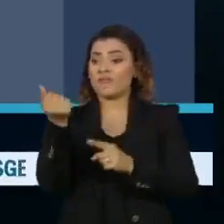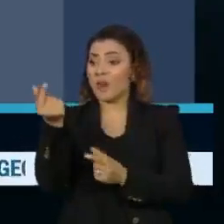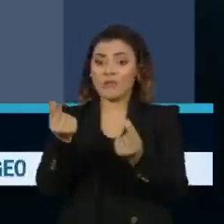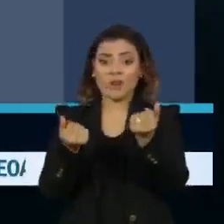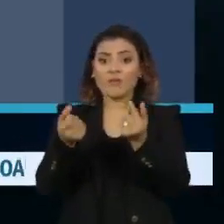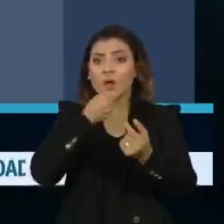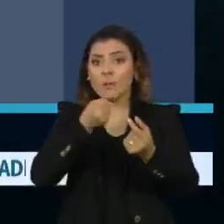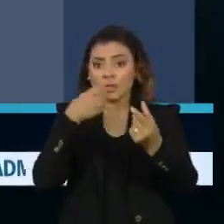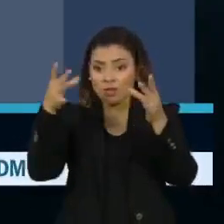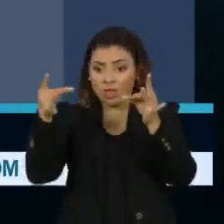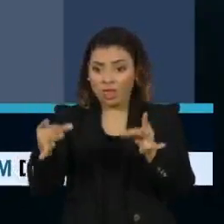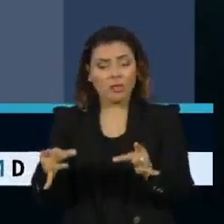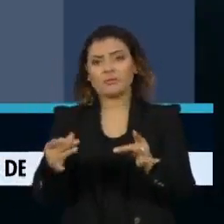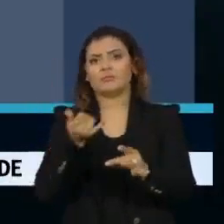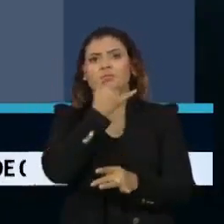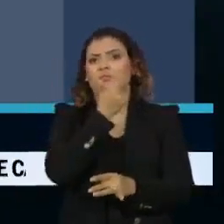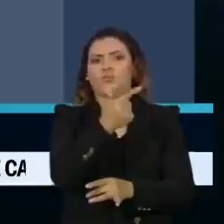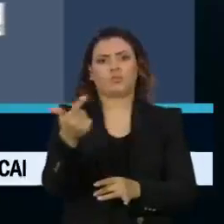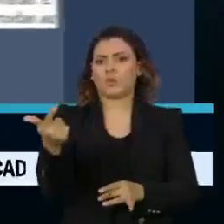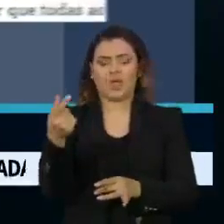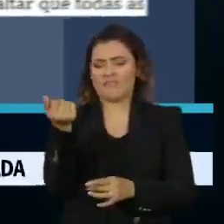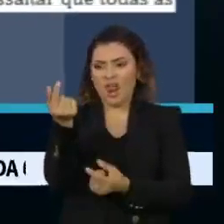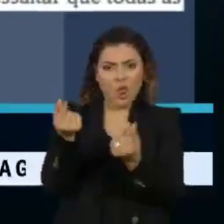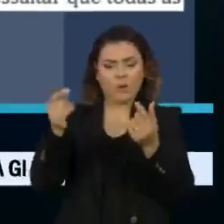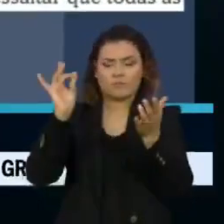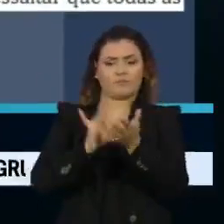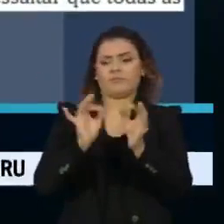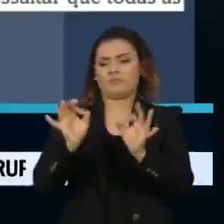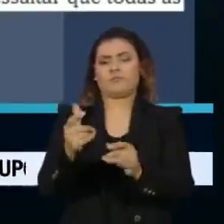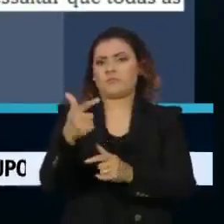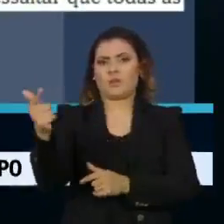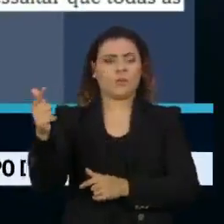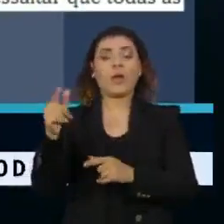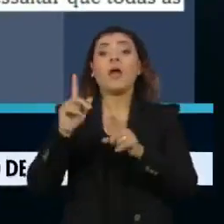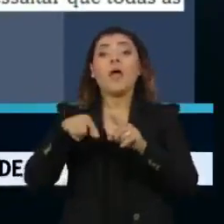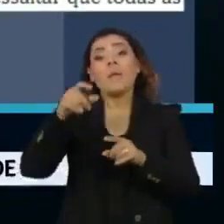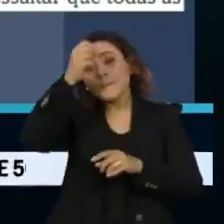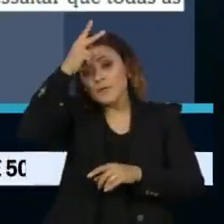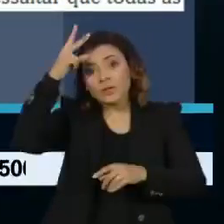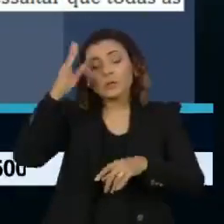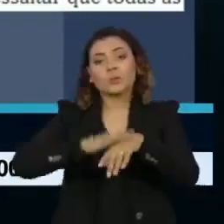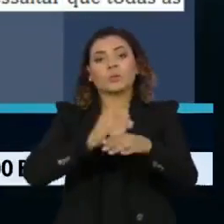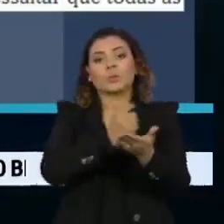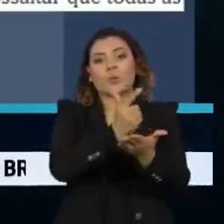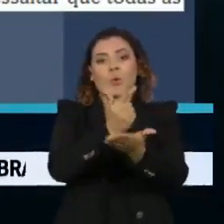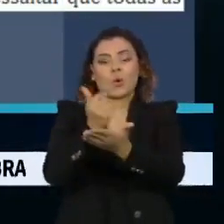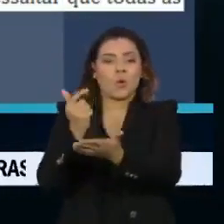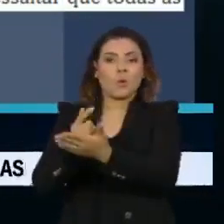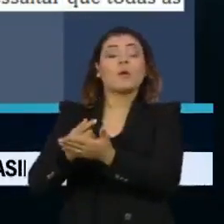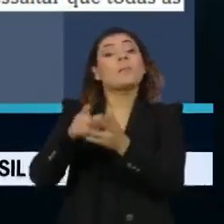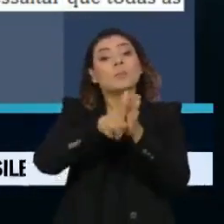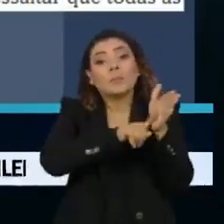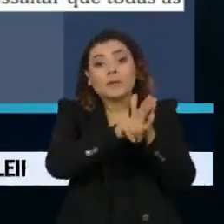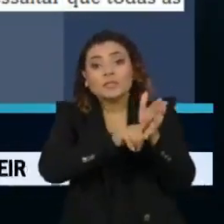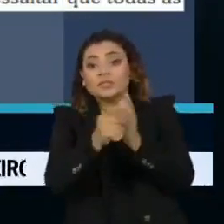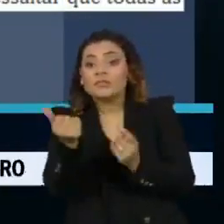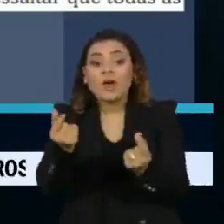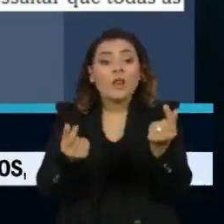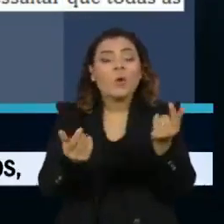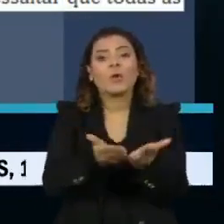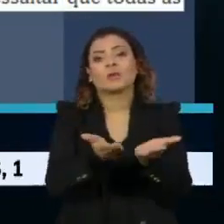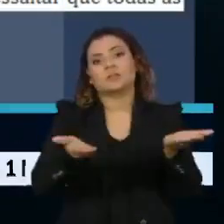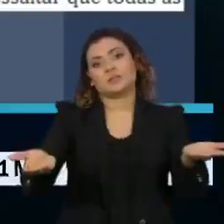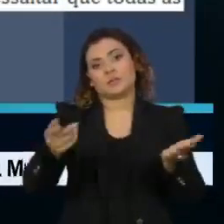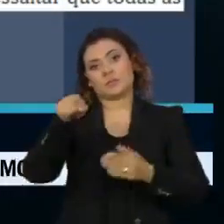reportagem do jornal não existe e que as compras são feitas pelos municípios, a quem cabe fazer a pesquisa de preços e a